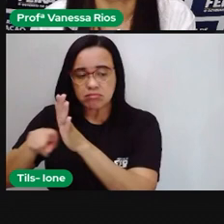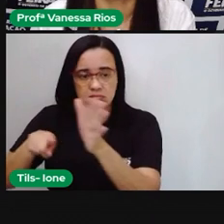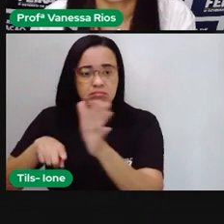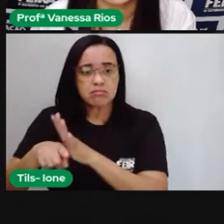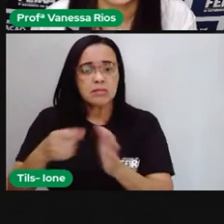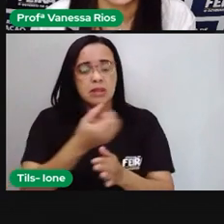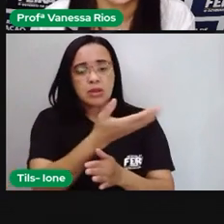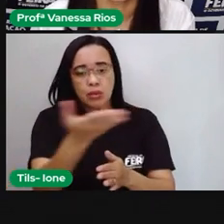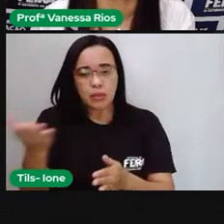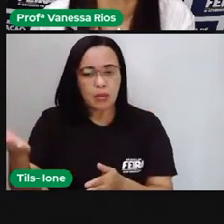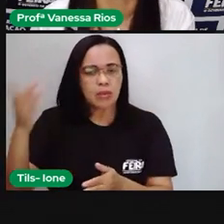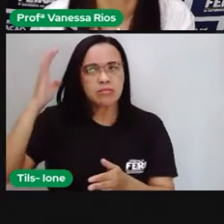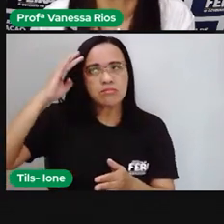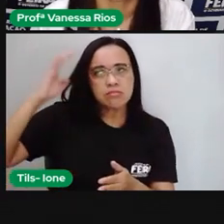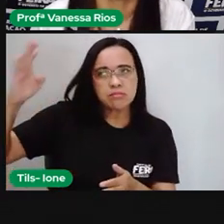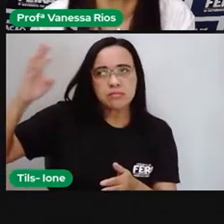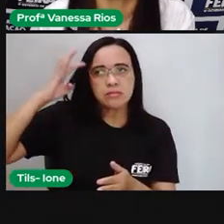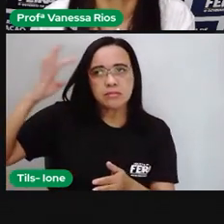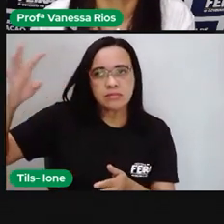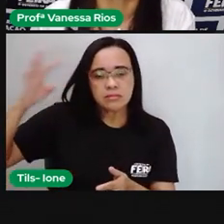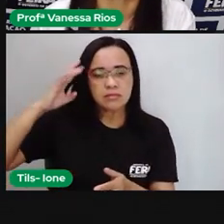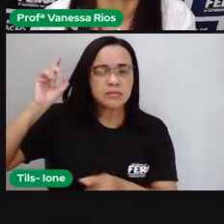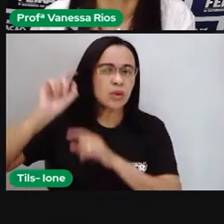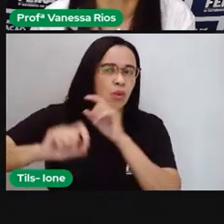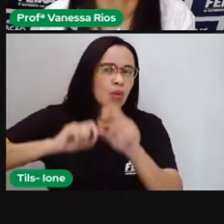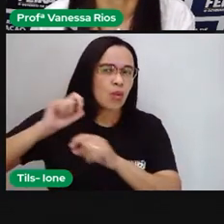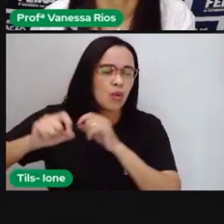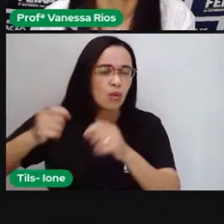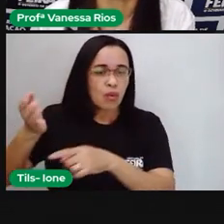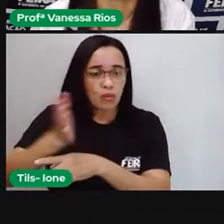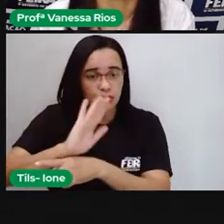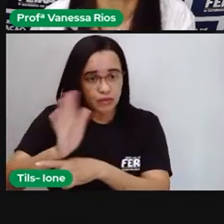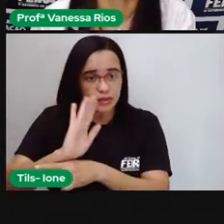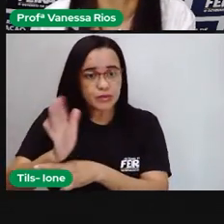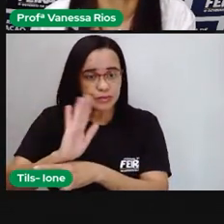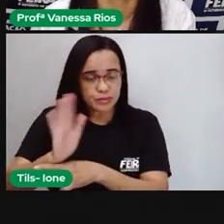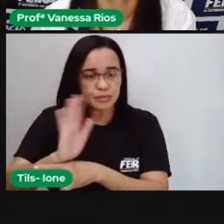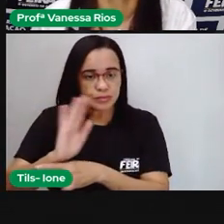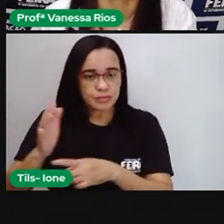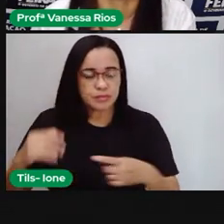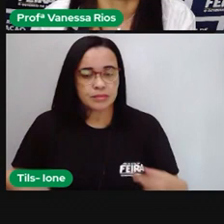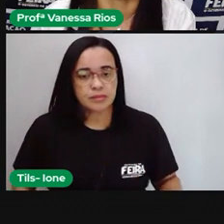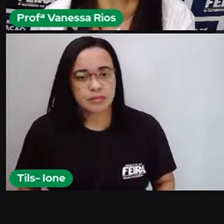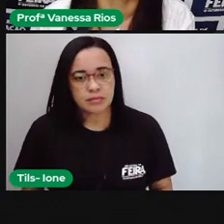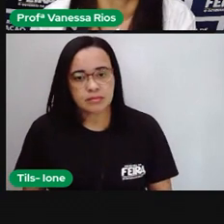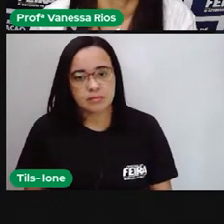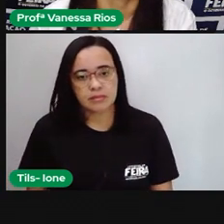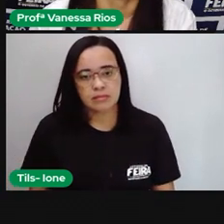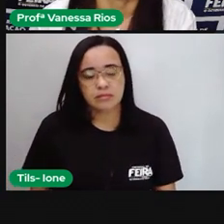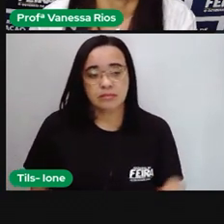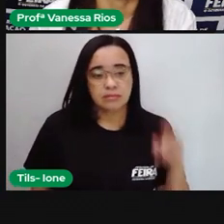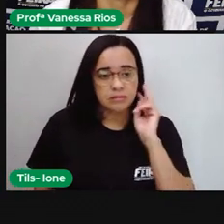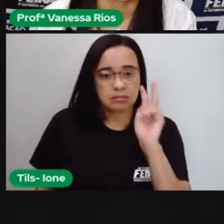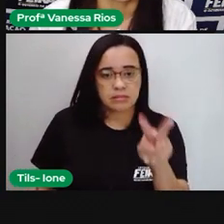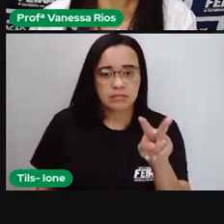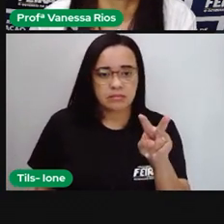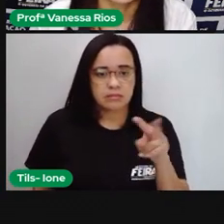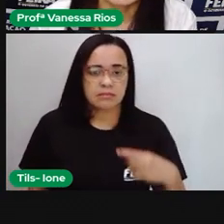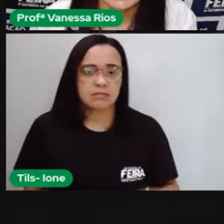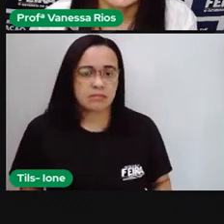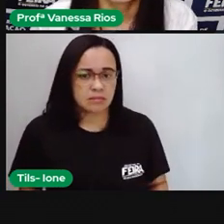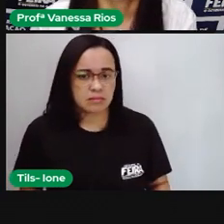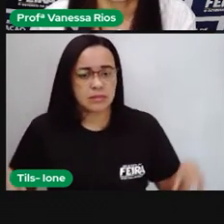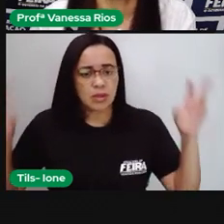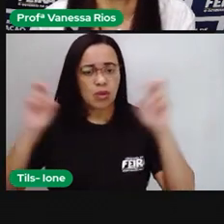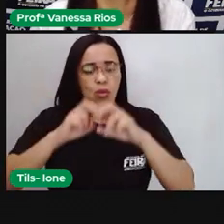a gente reflita em relação ao vídeo que a Pró passou. Então, de olho no vídeo, qual é o